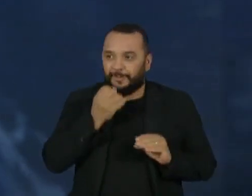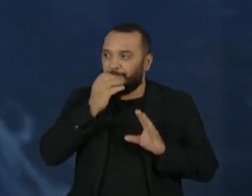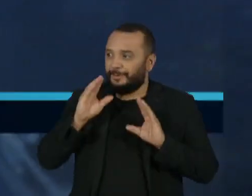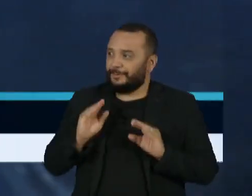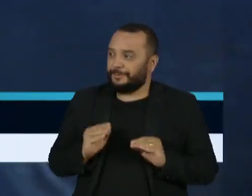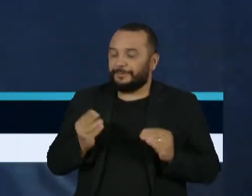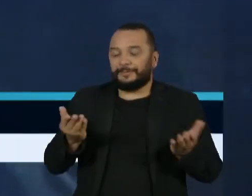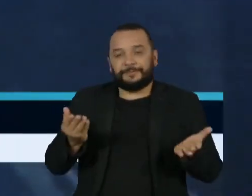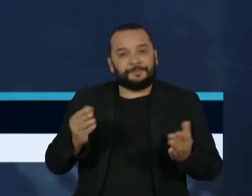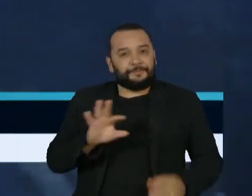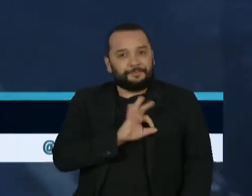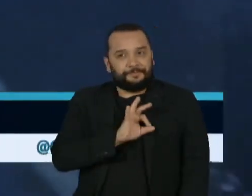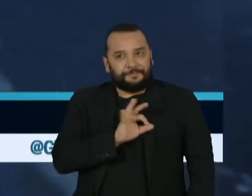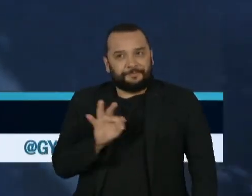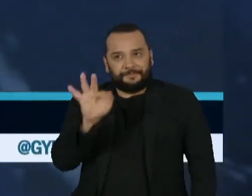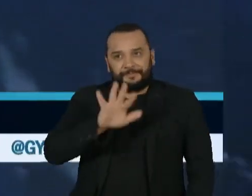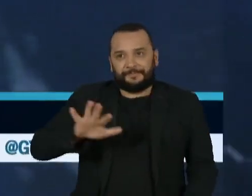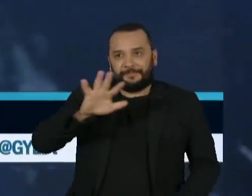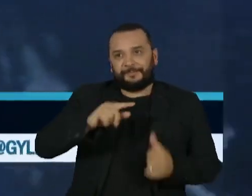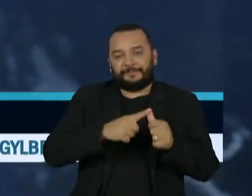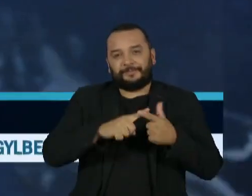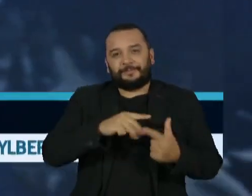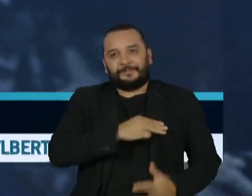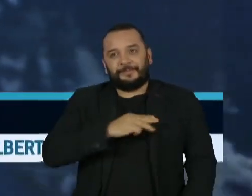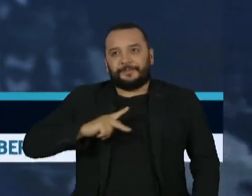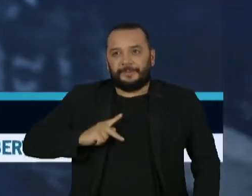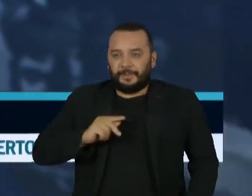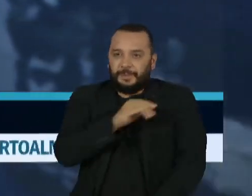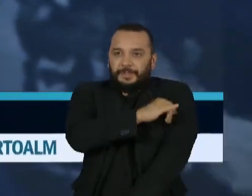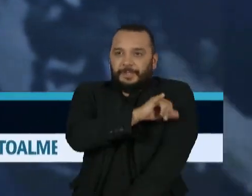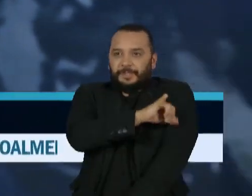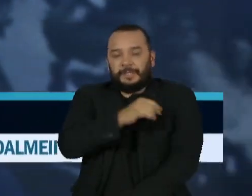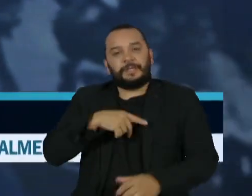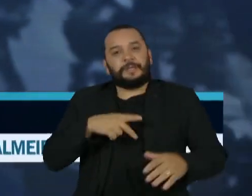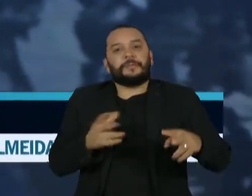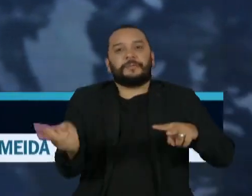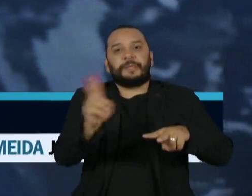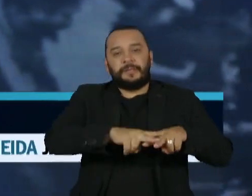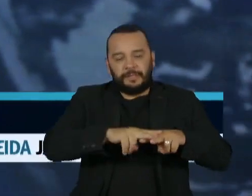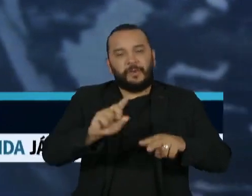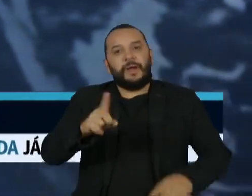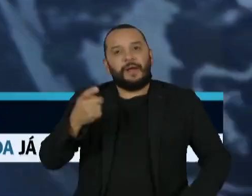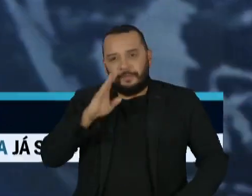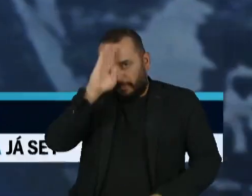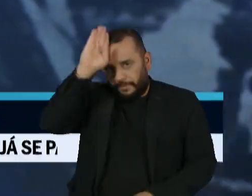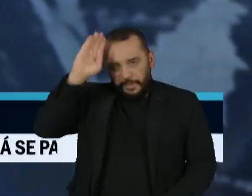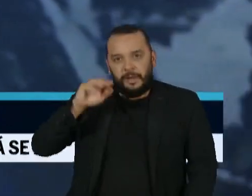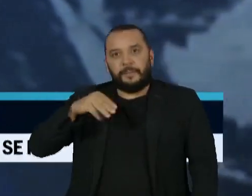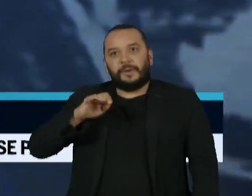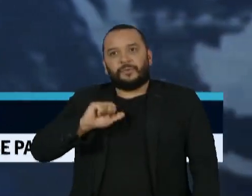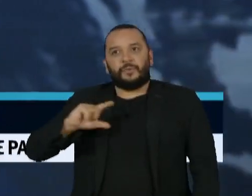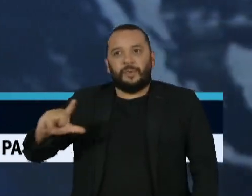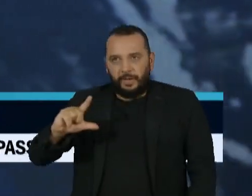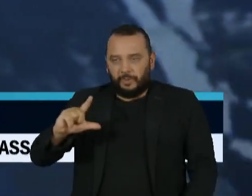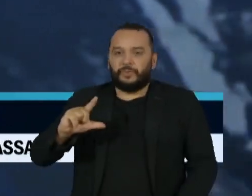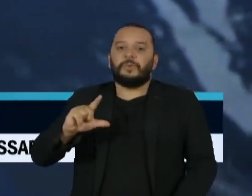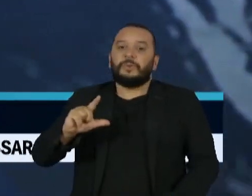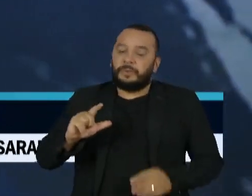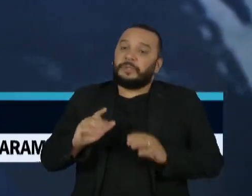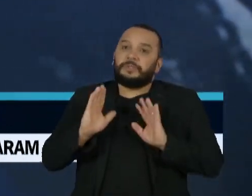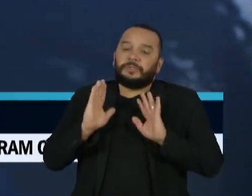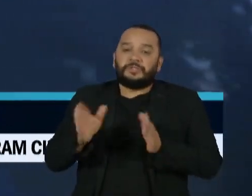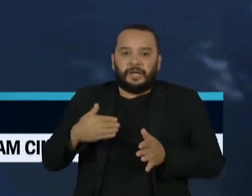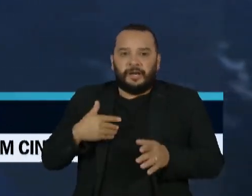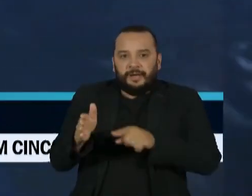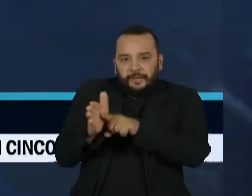A Polícia Federal e o Ministério Público do Rio de Janeiro prenderam hoje o ex-bombeiro Maxwell Simões Correia, na primeira fase da Operação